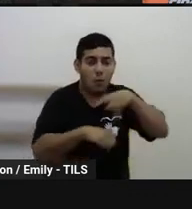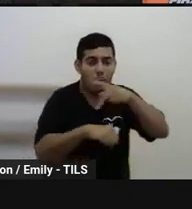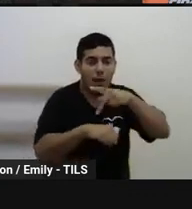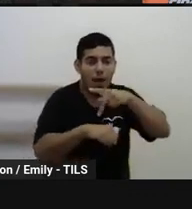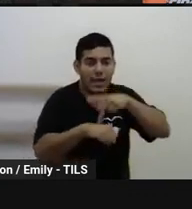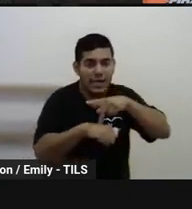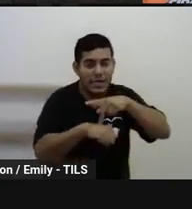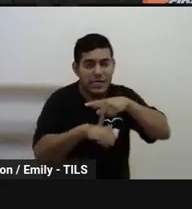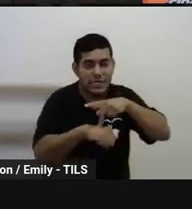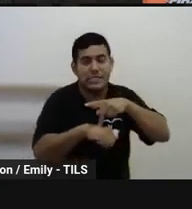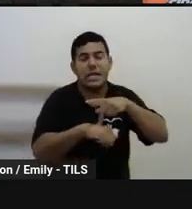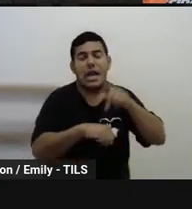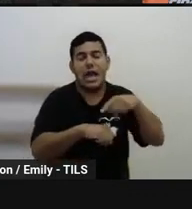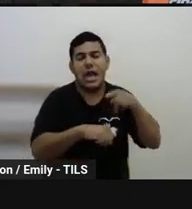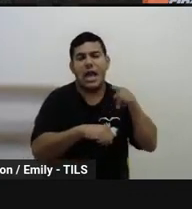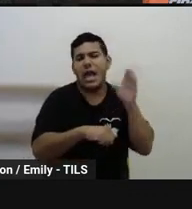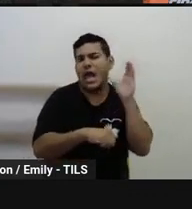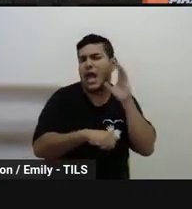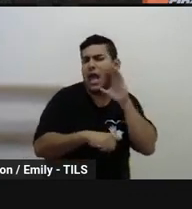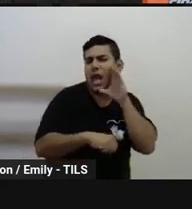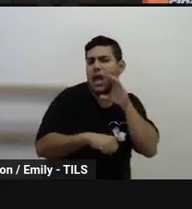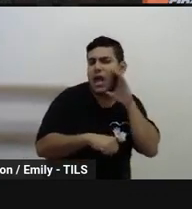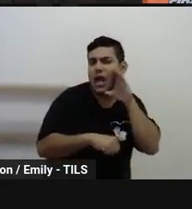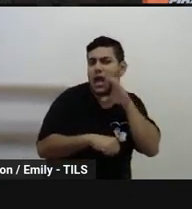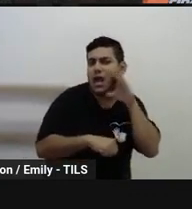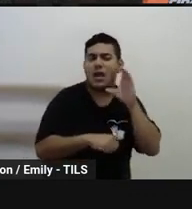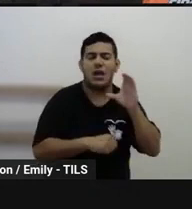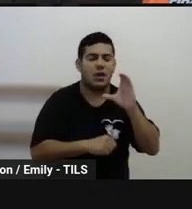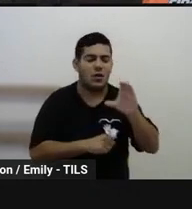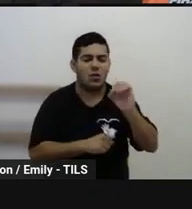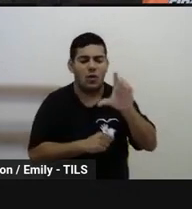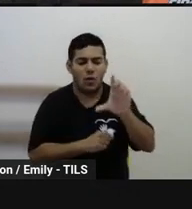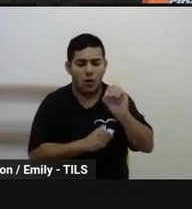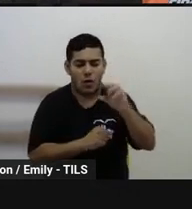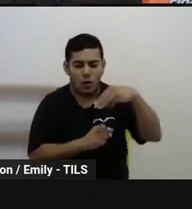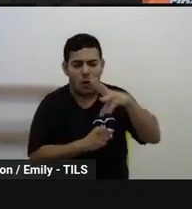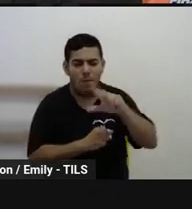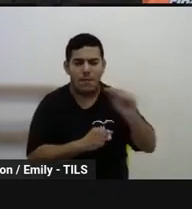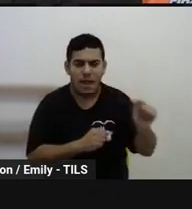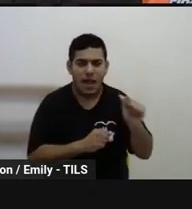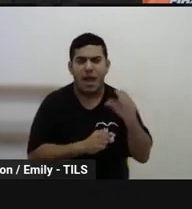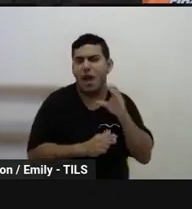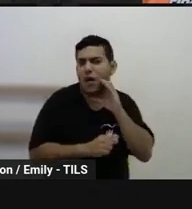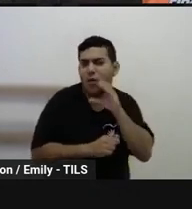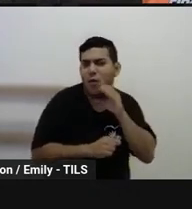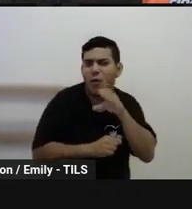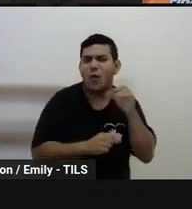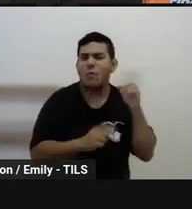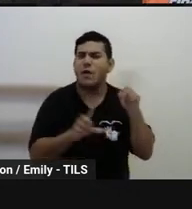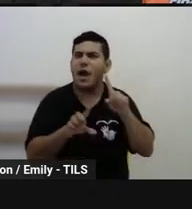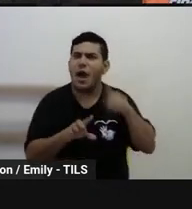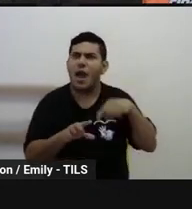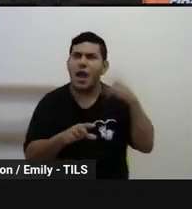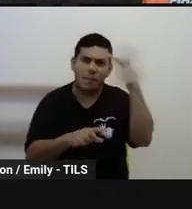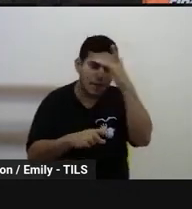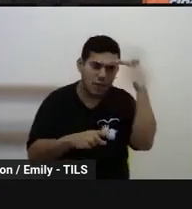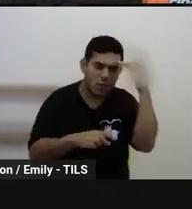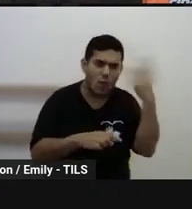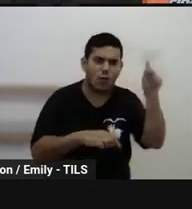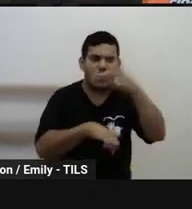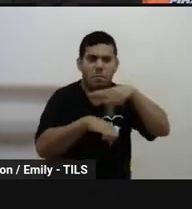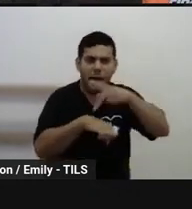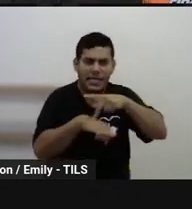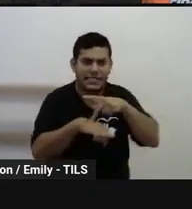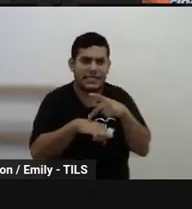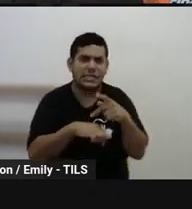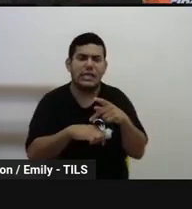o que é que eu sei sobre a Colômbia? Eu posso buscar algumas informações, pensar em momentos em que esses outros estudantes que não são da